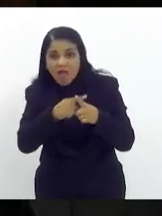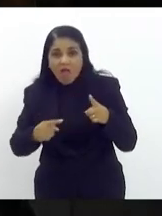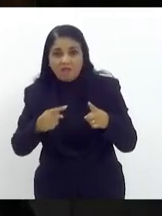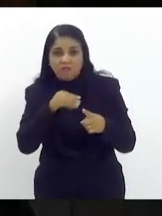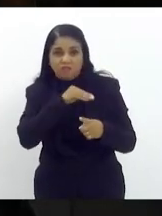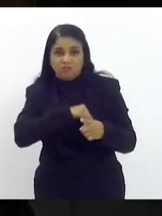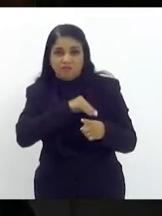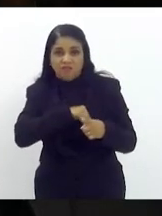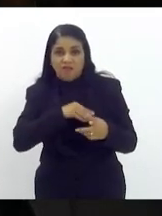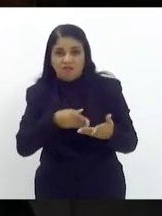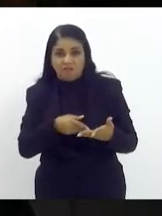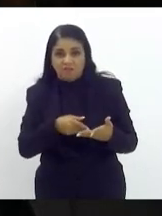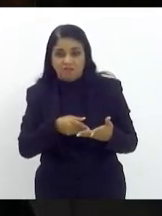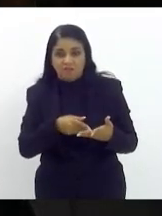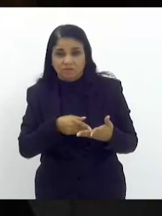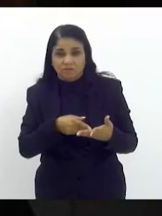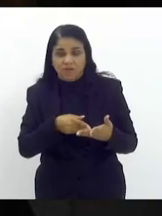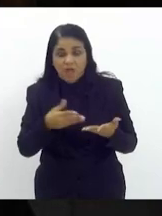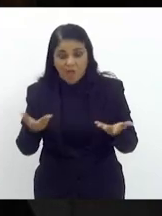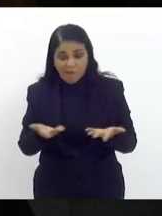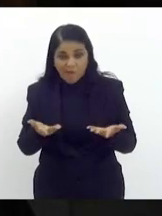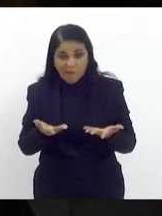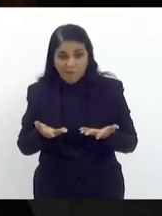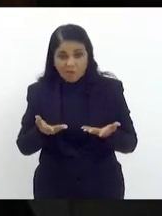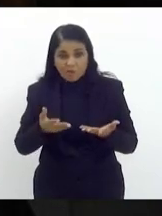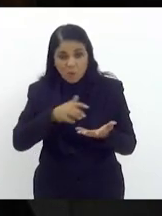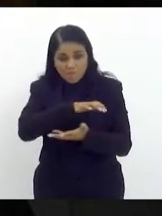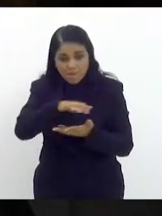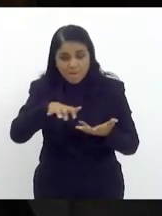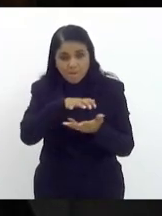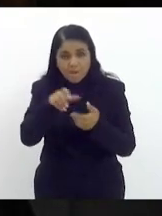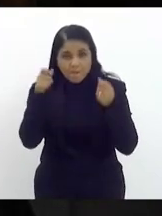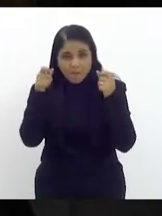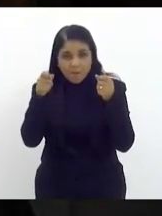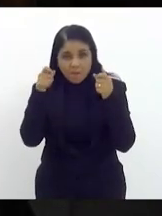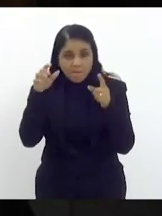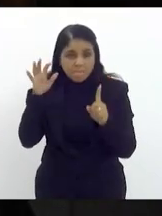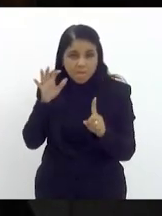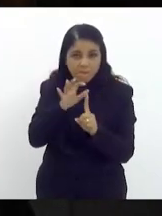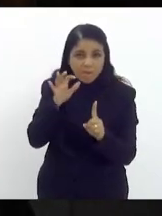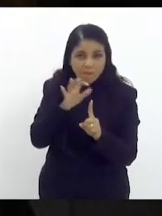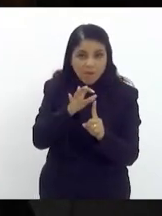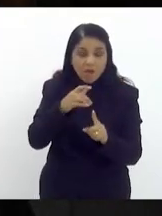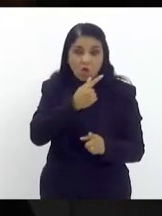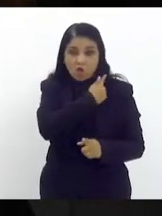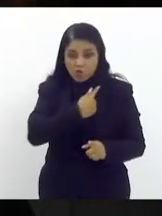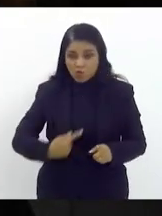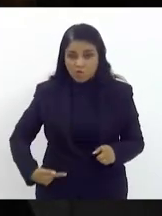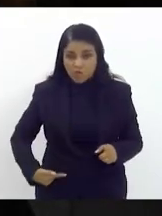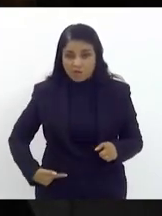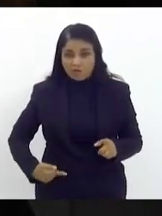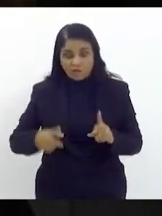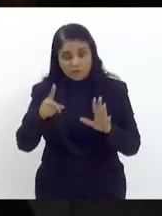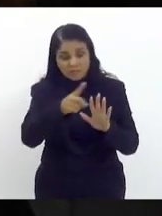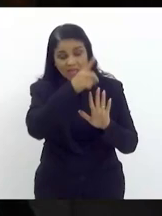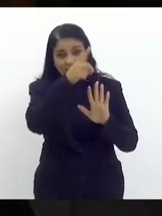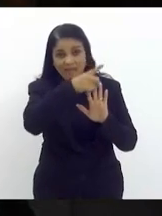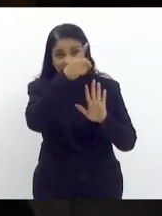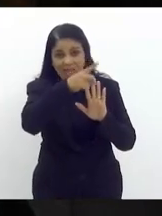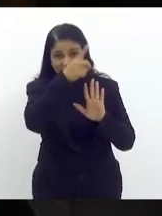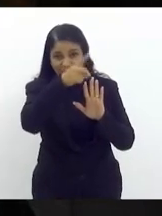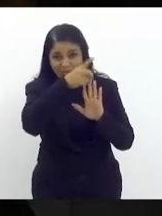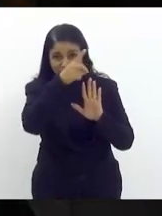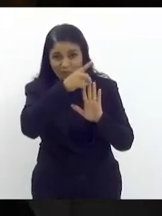no meio da pressão no meio da mobilização o governo fez um decreto que para dizer que está pagando o piso